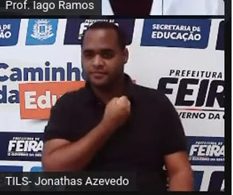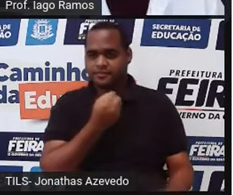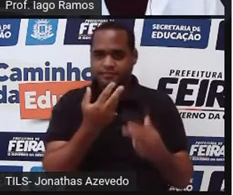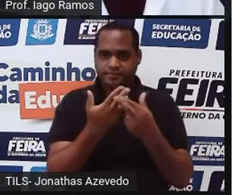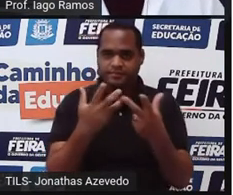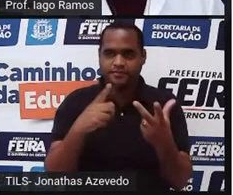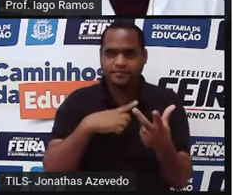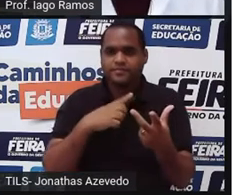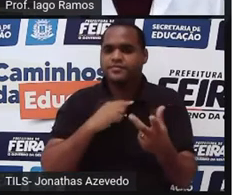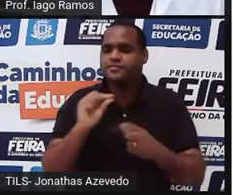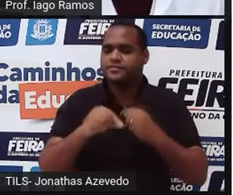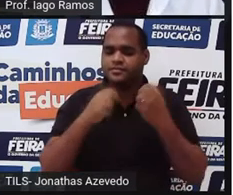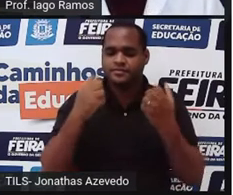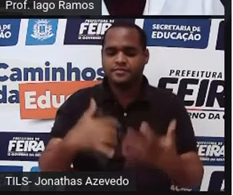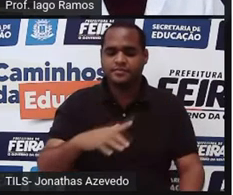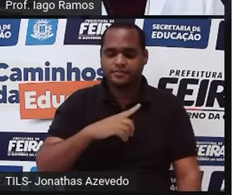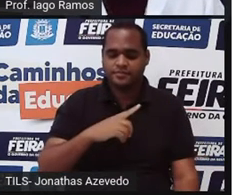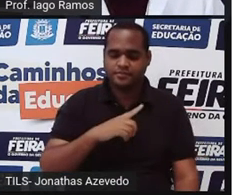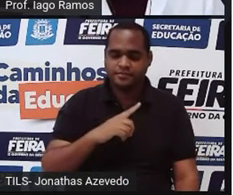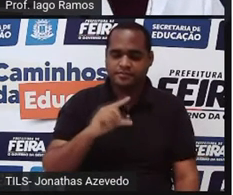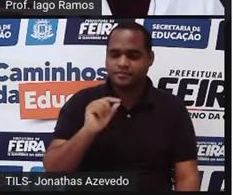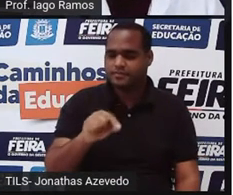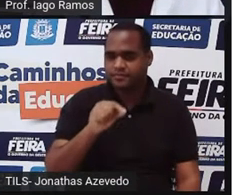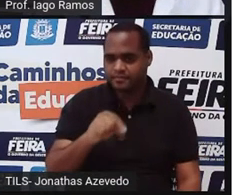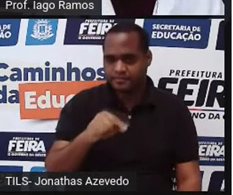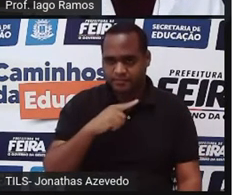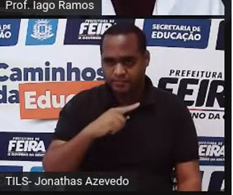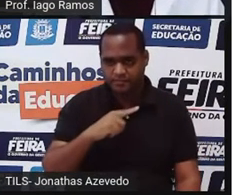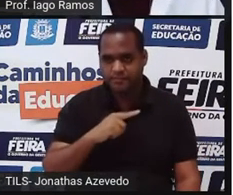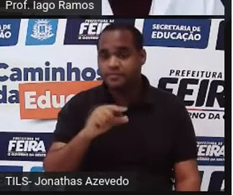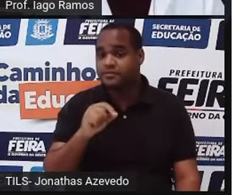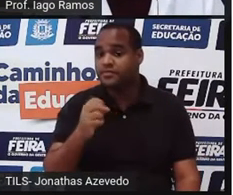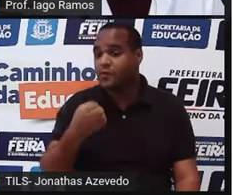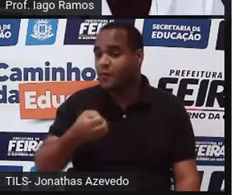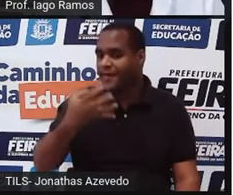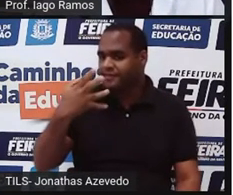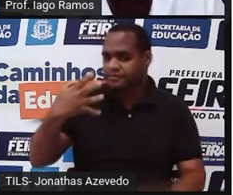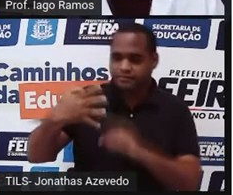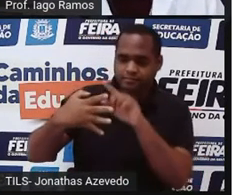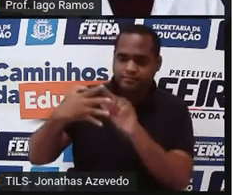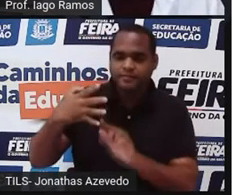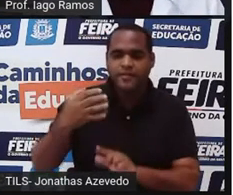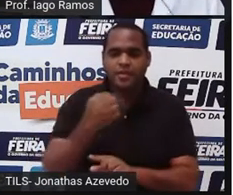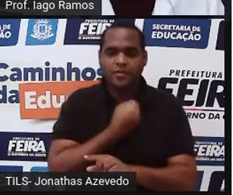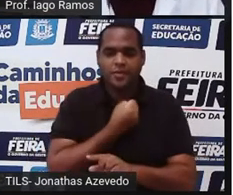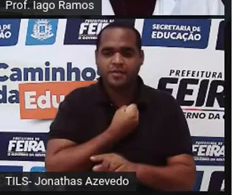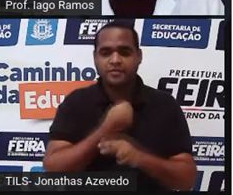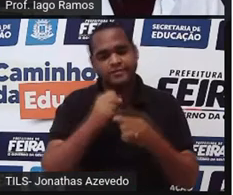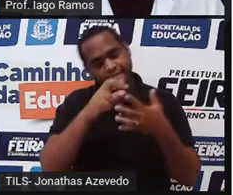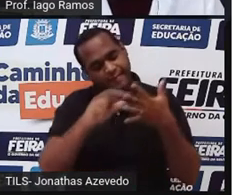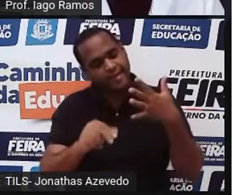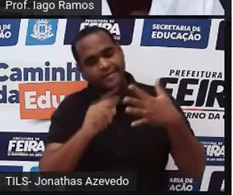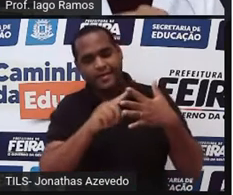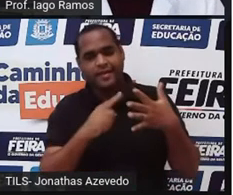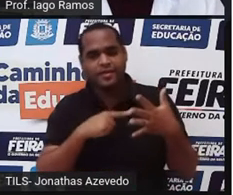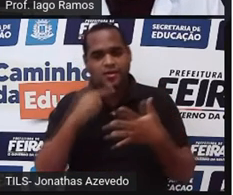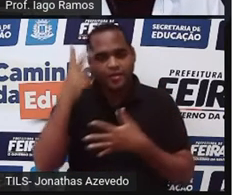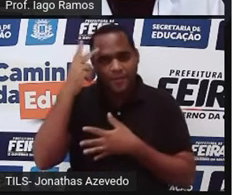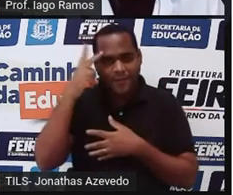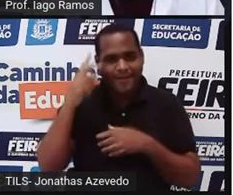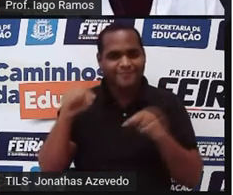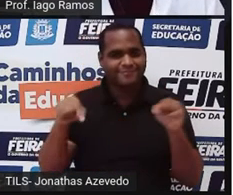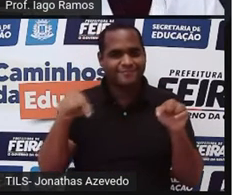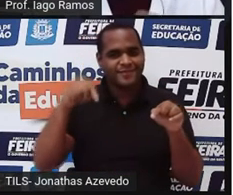do nono ano, são esses quatro tipos aí, ó. Os números naturais, os números inteiros e os números